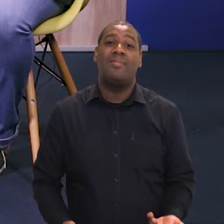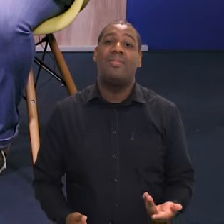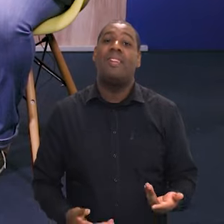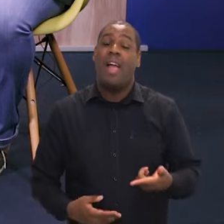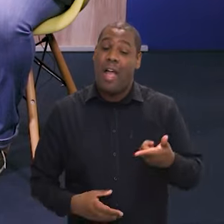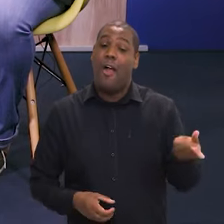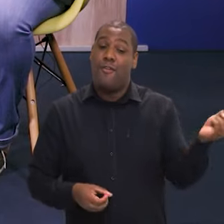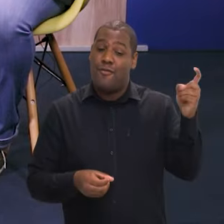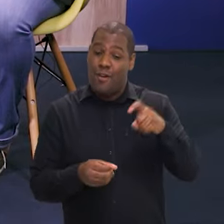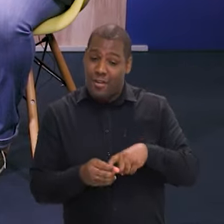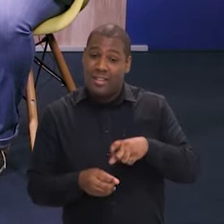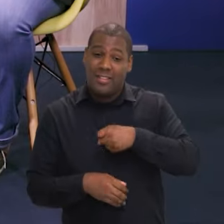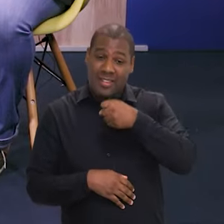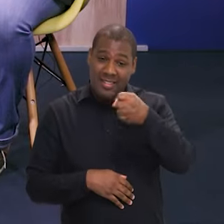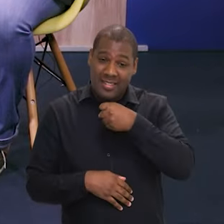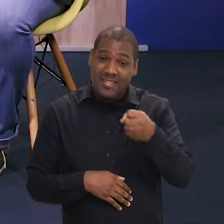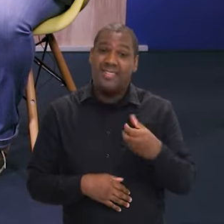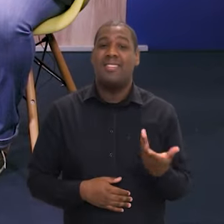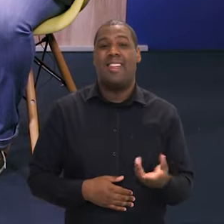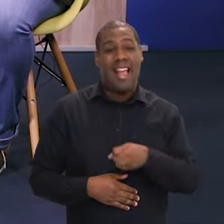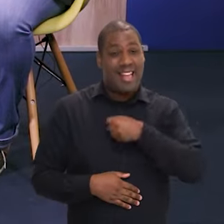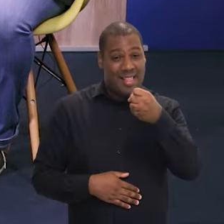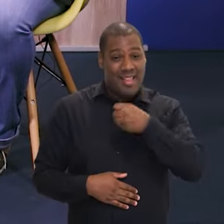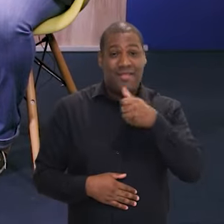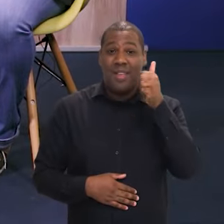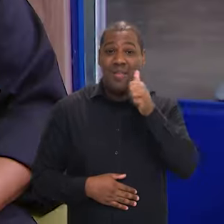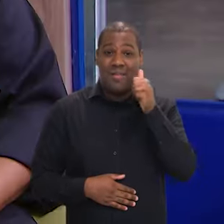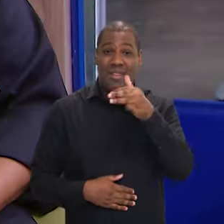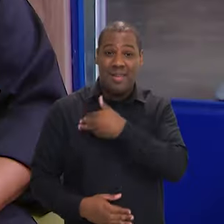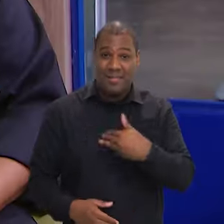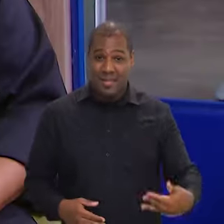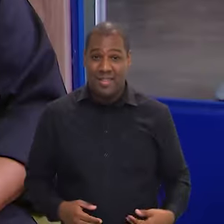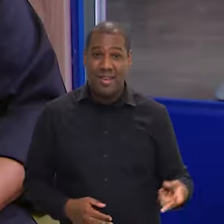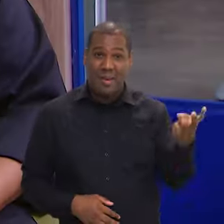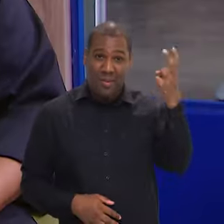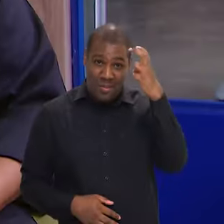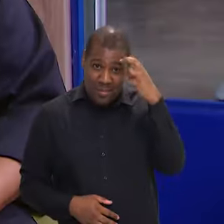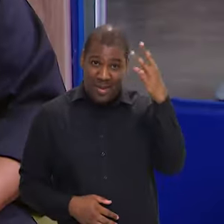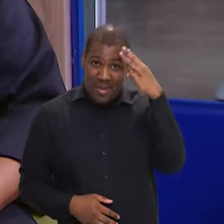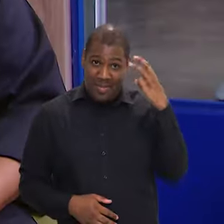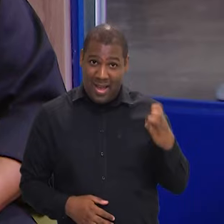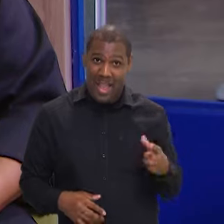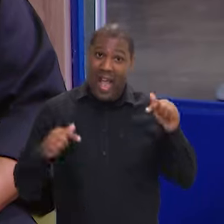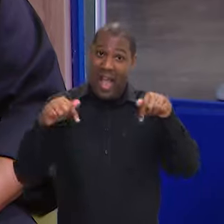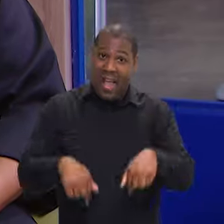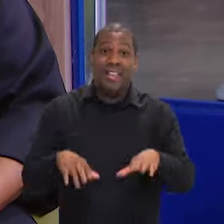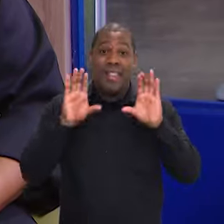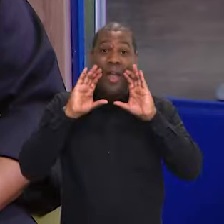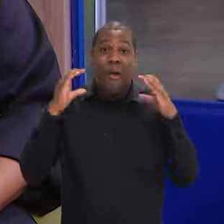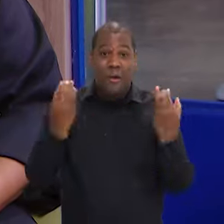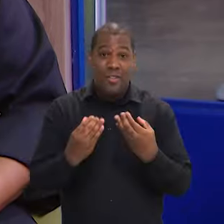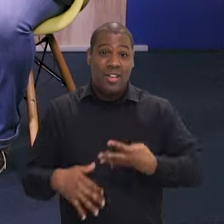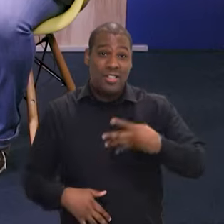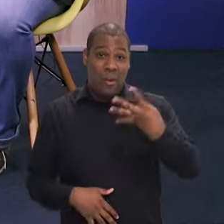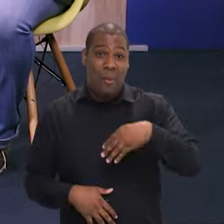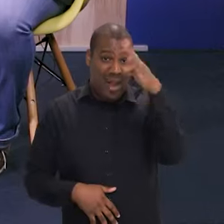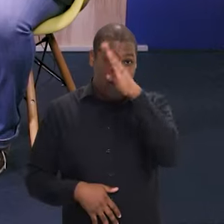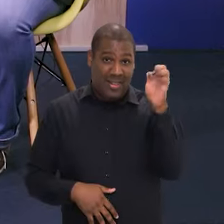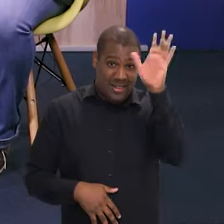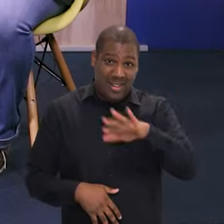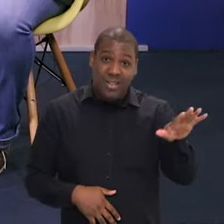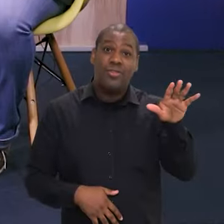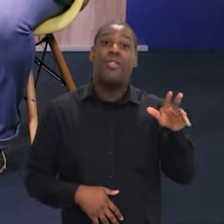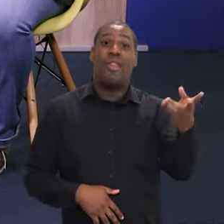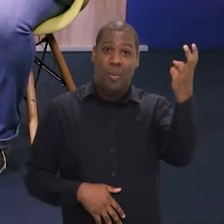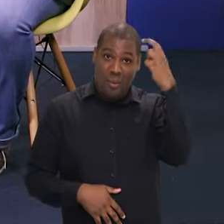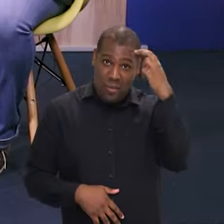O Brasil em Pauta já está de volta e hoje a nossa conversa é com a ministra da Cultura Margareth Menezes direto da 4ª Conferência Nacional